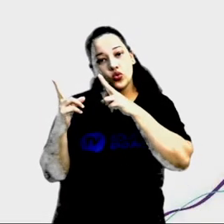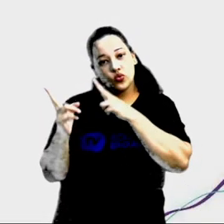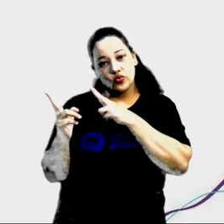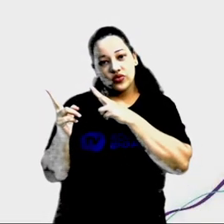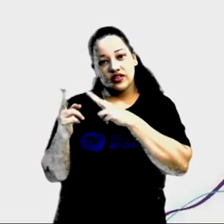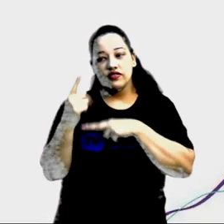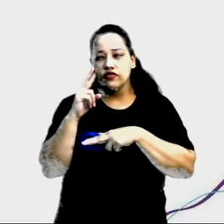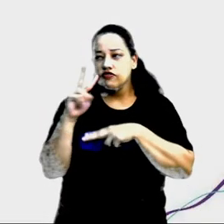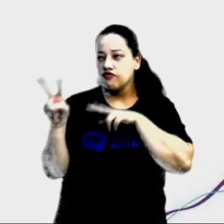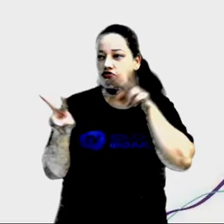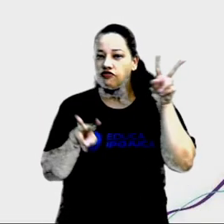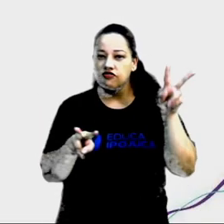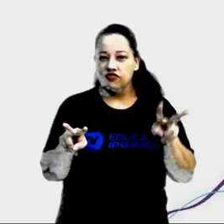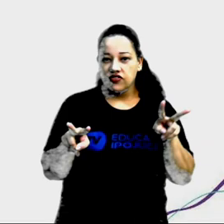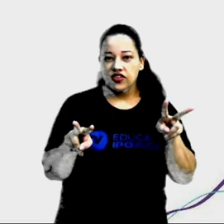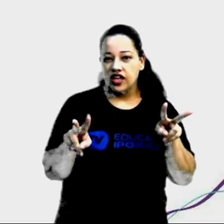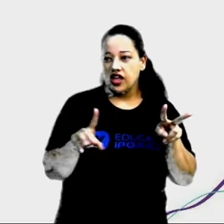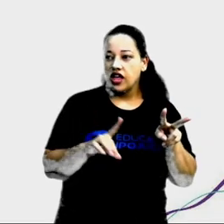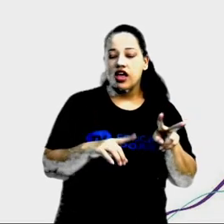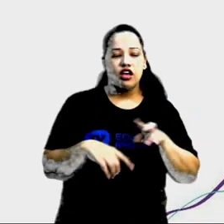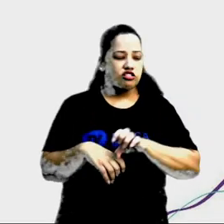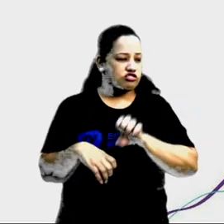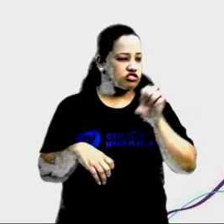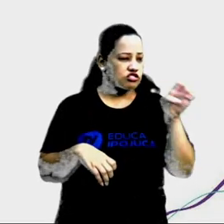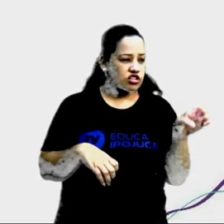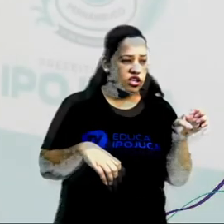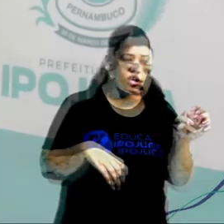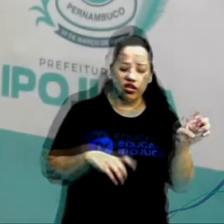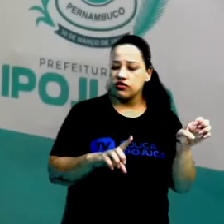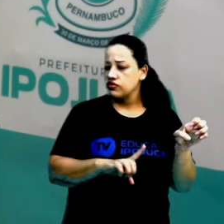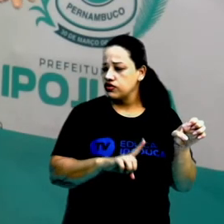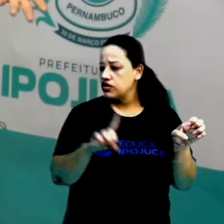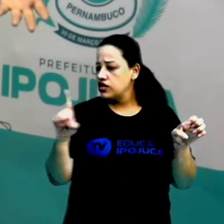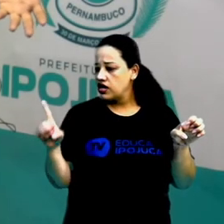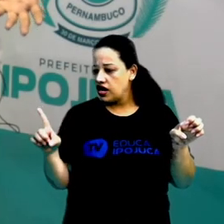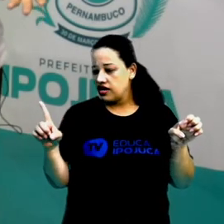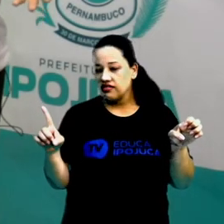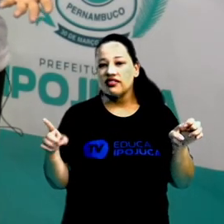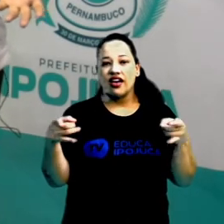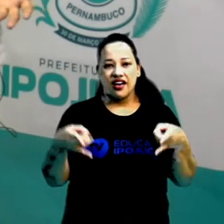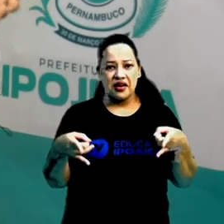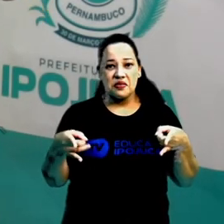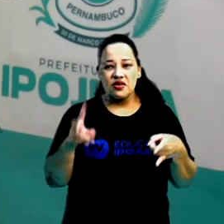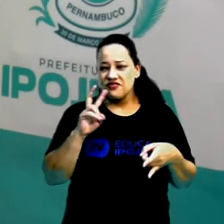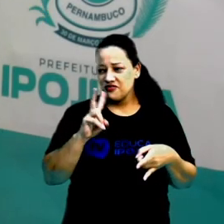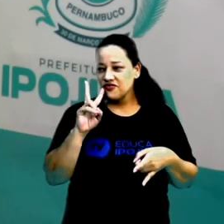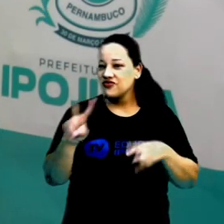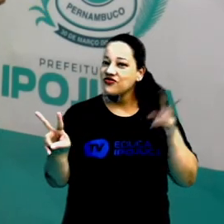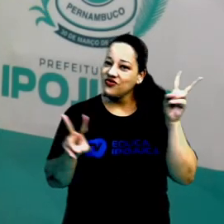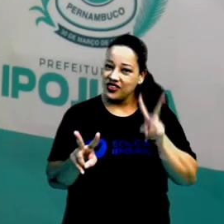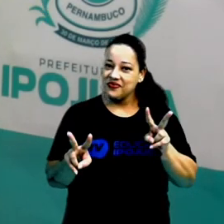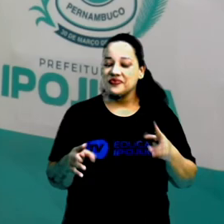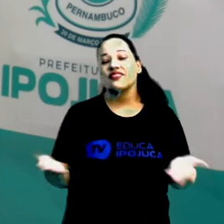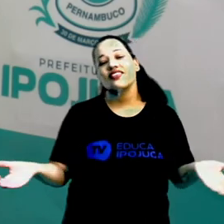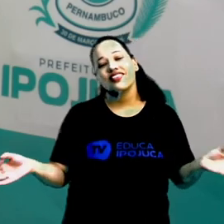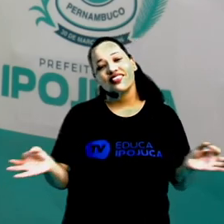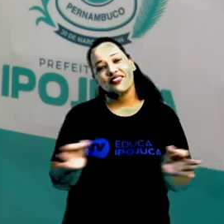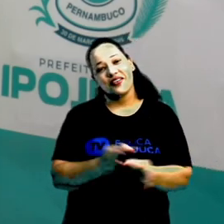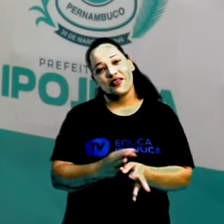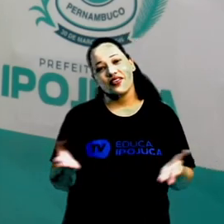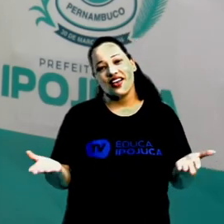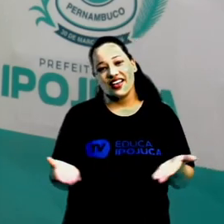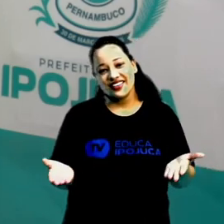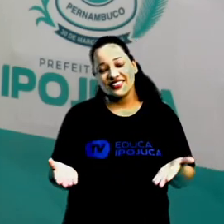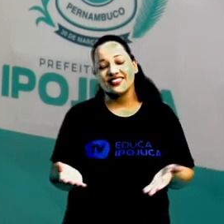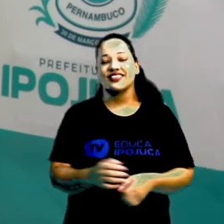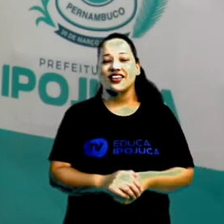esquerdo e ao lado direito da sua cama. Crianças, a nossa aula termina por aqui. Espero